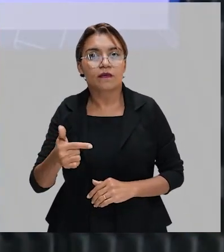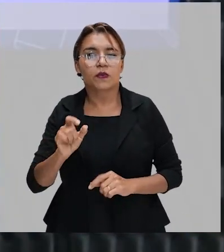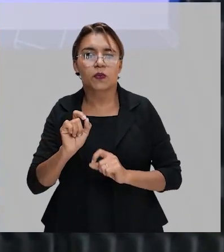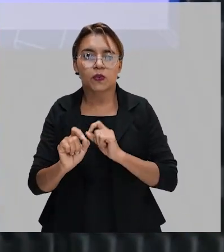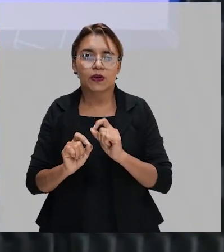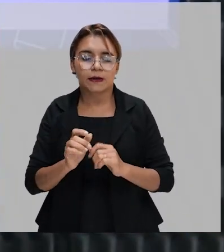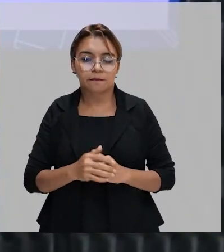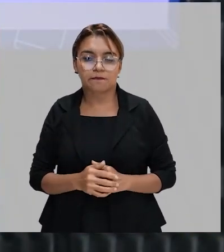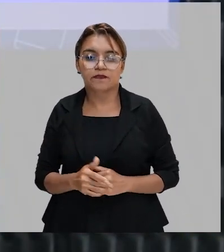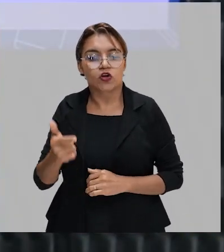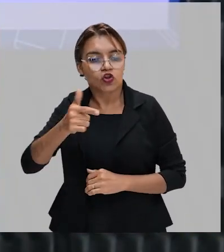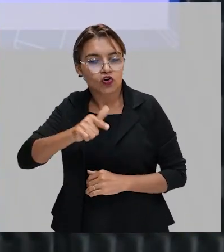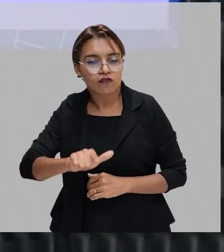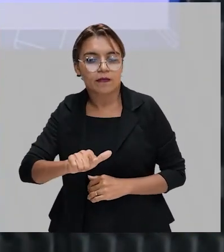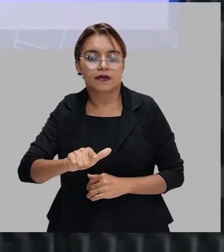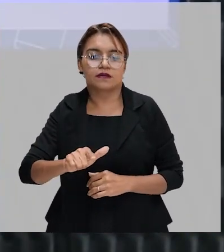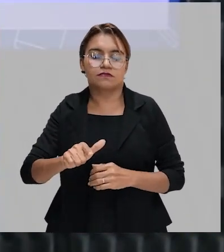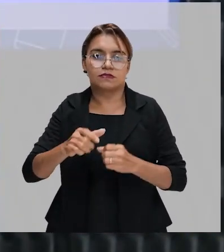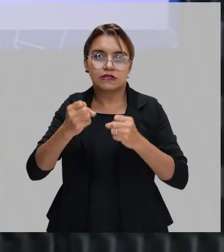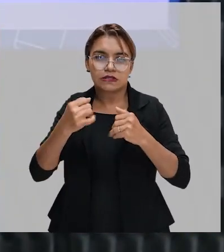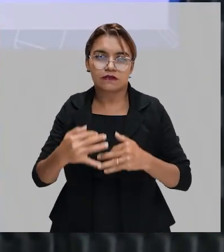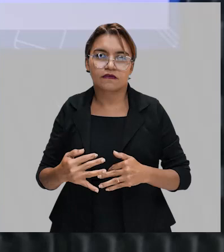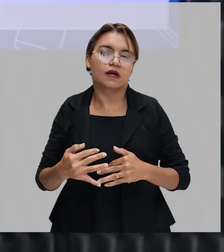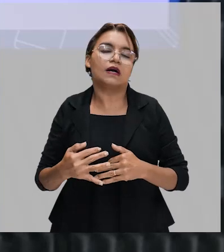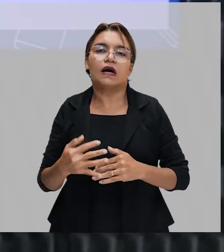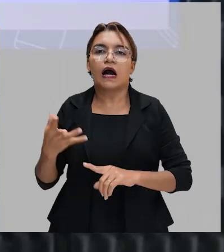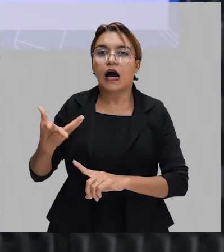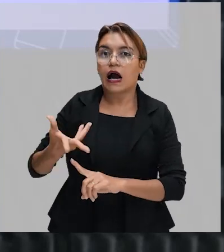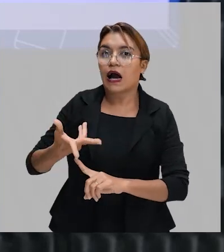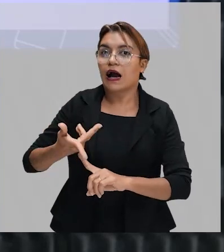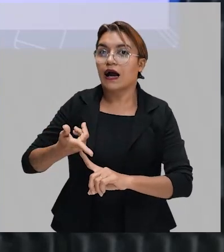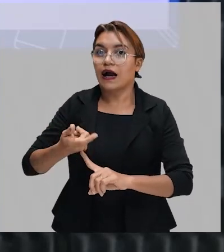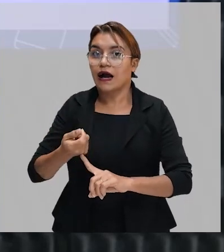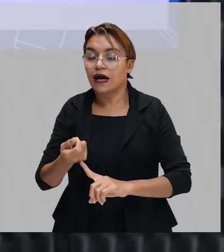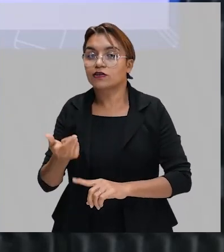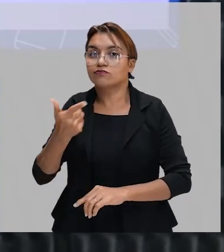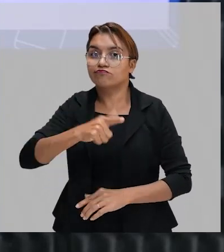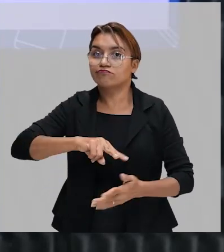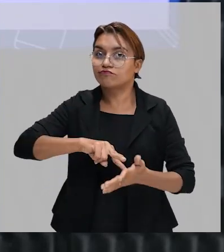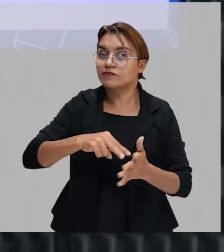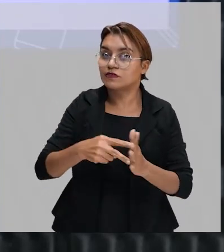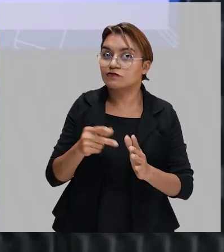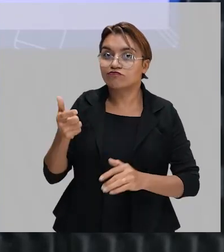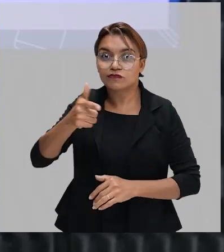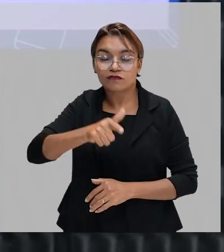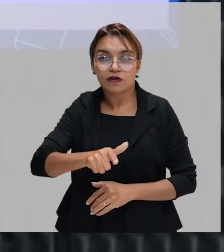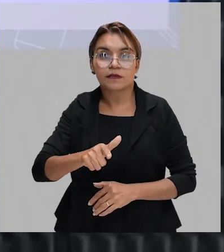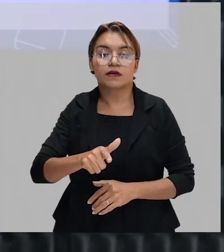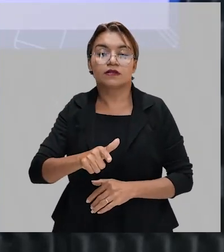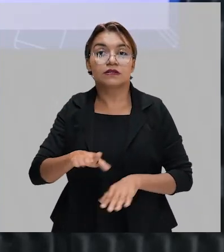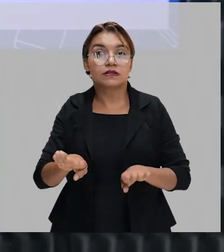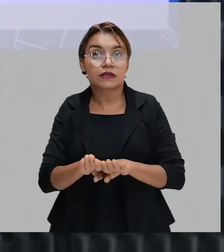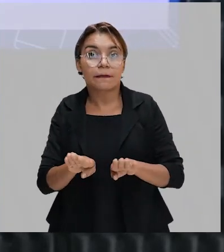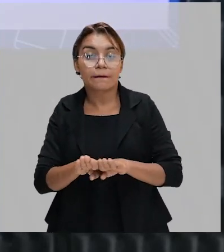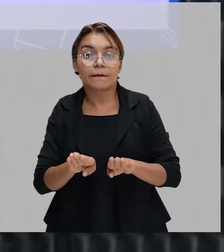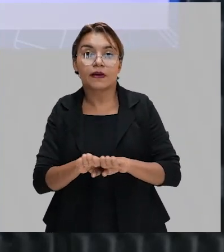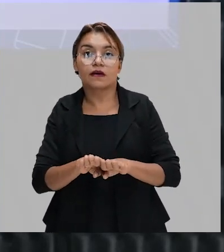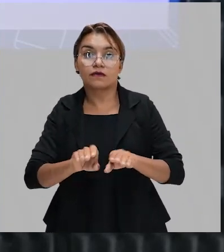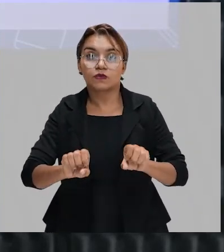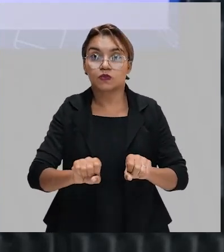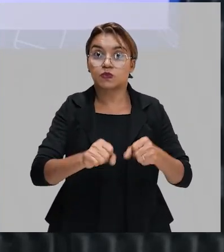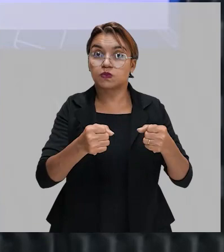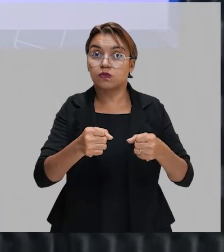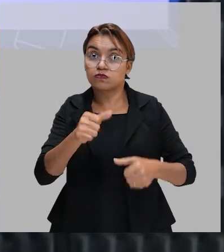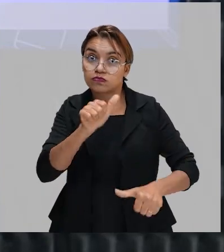A gente fala de ressignificação da arte. A gente fala de ruptura com aquilo que estava acontecendo